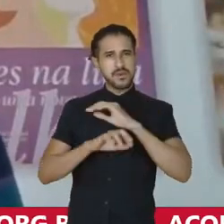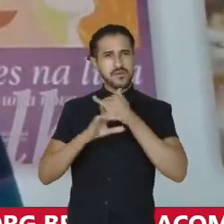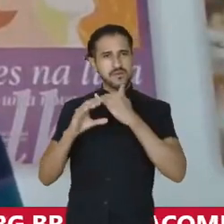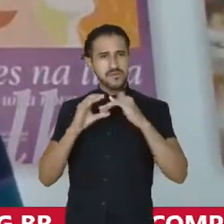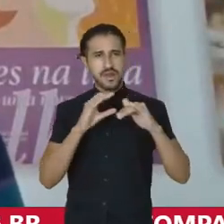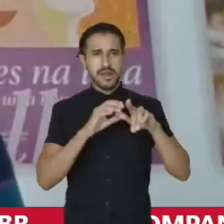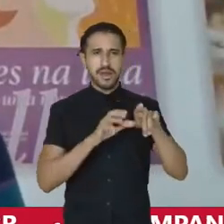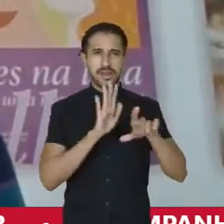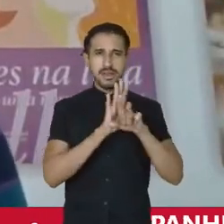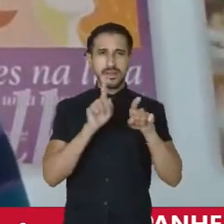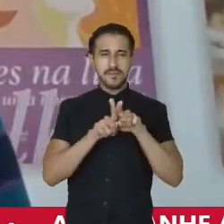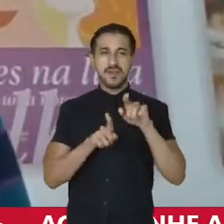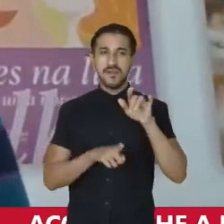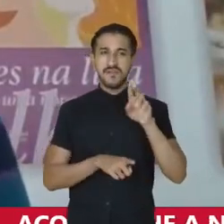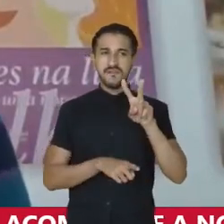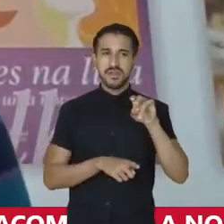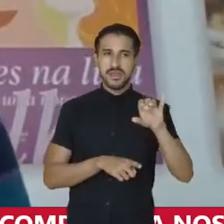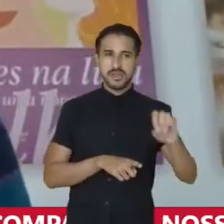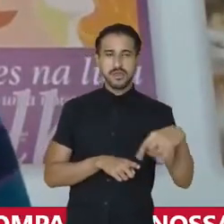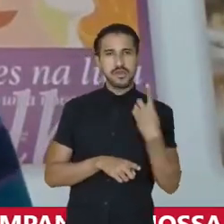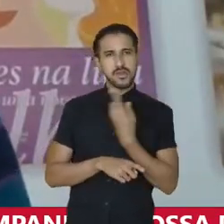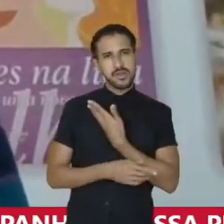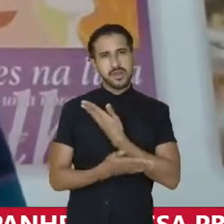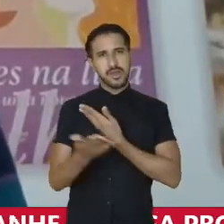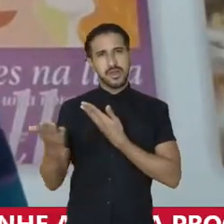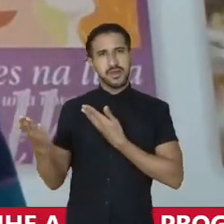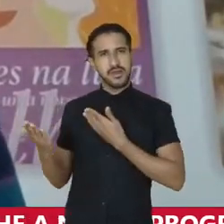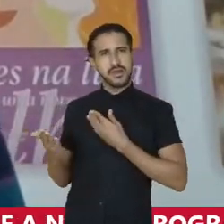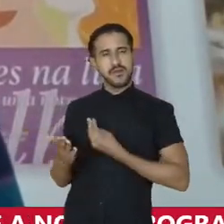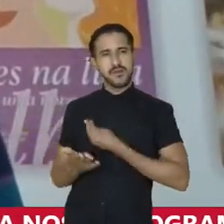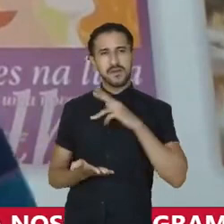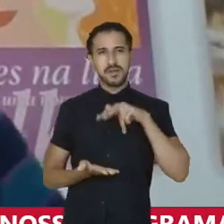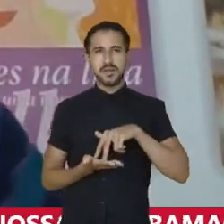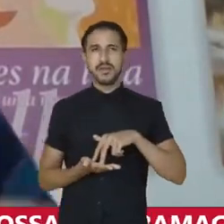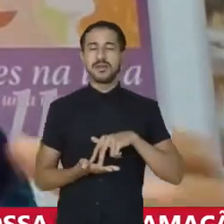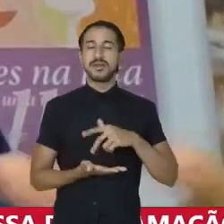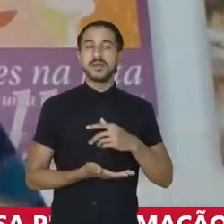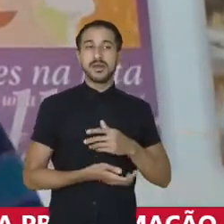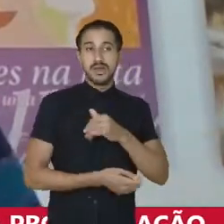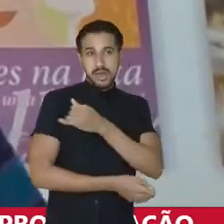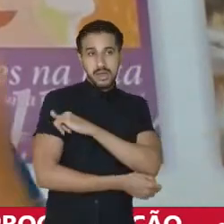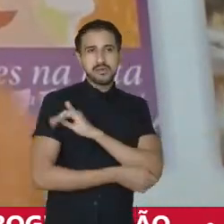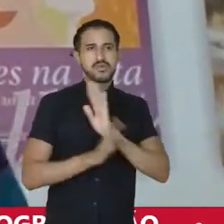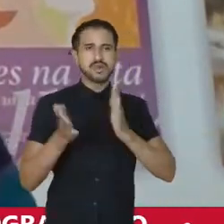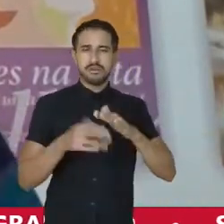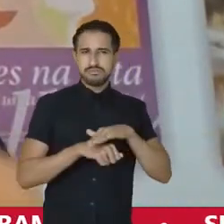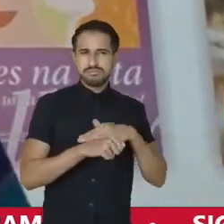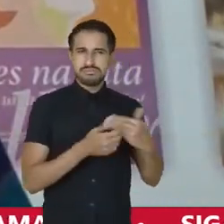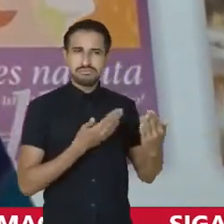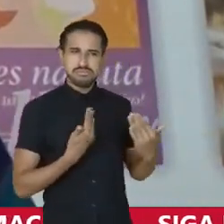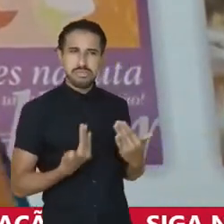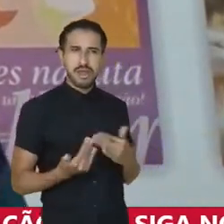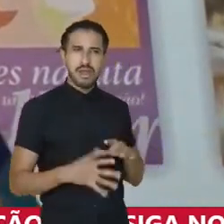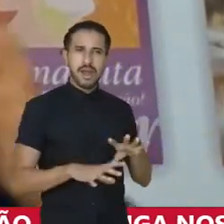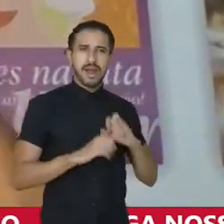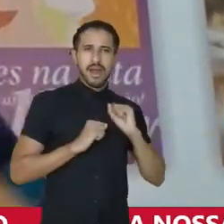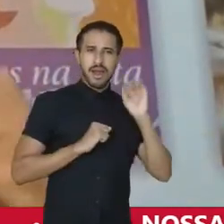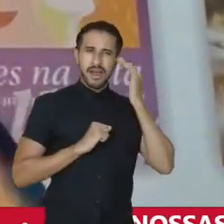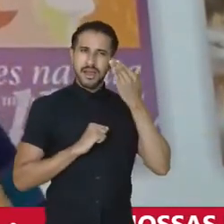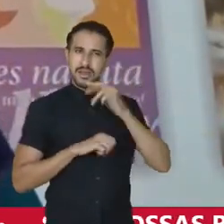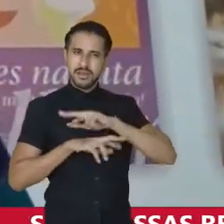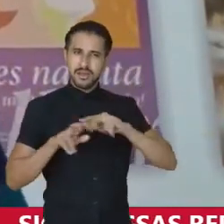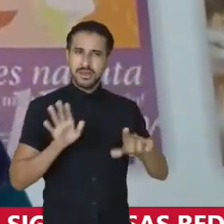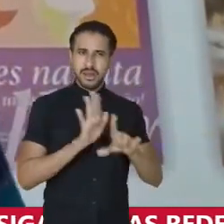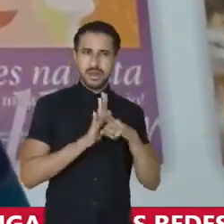para o Vinícius também. Nossos companheiros e companheiras aqui do Estado do Rio de Janeiro já começaram a se apropriar das